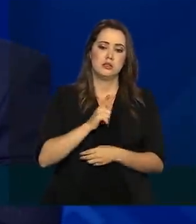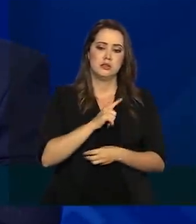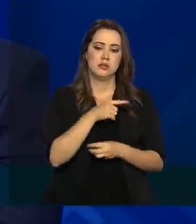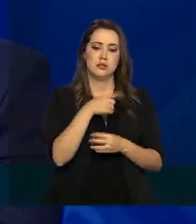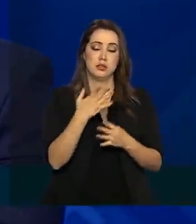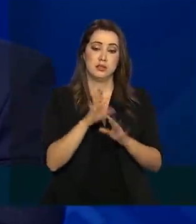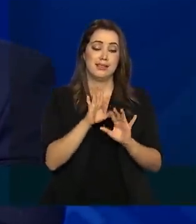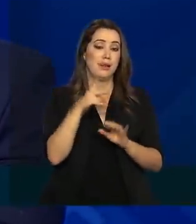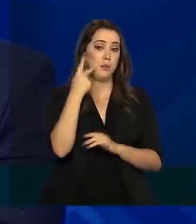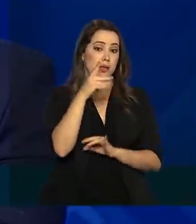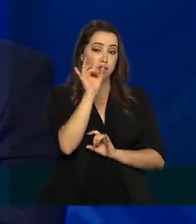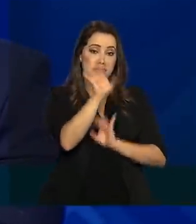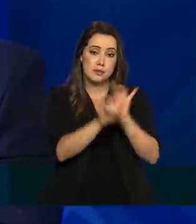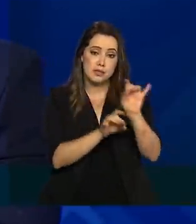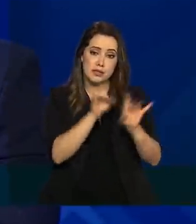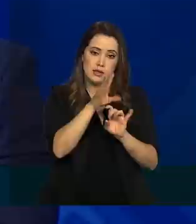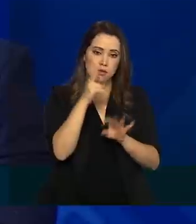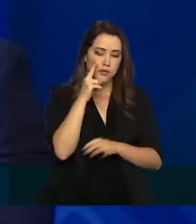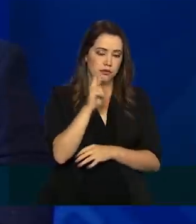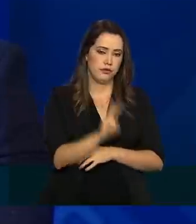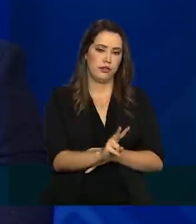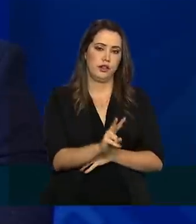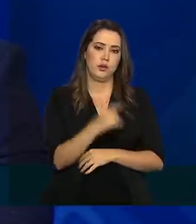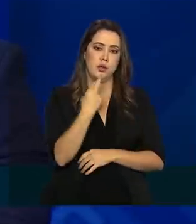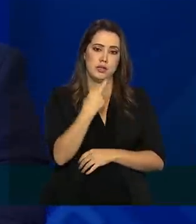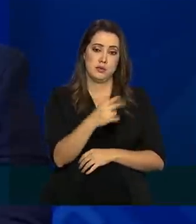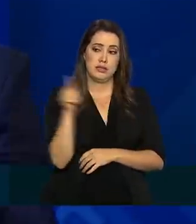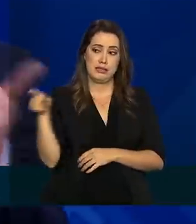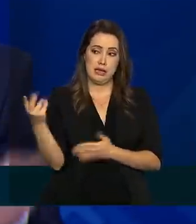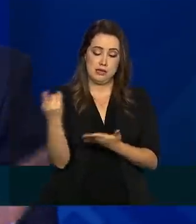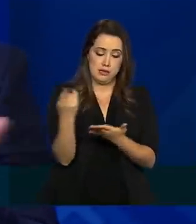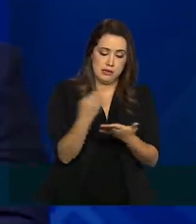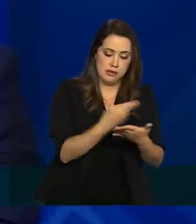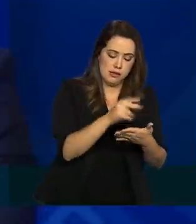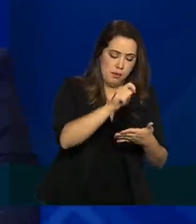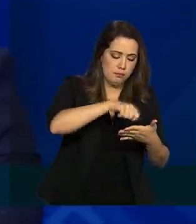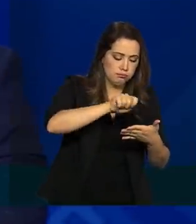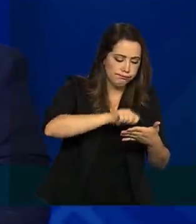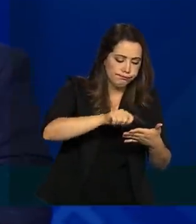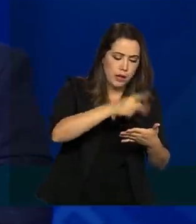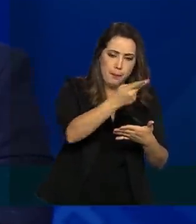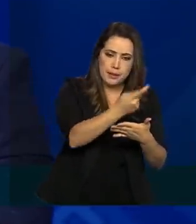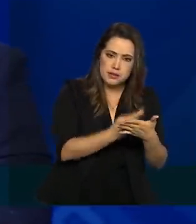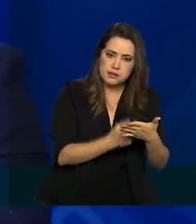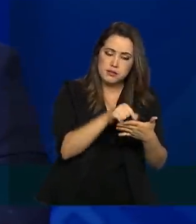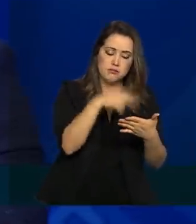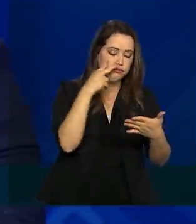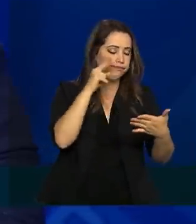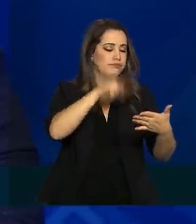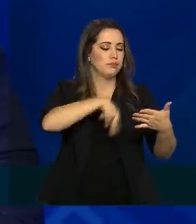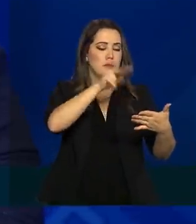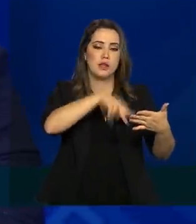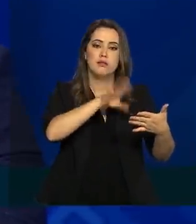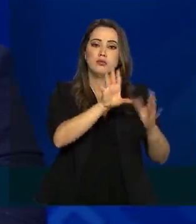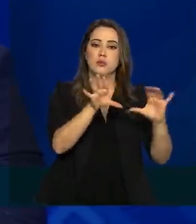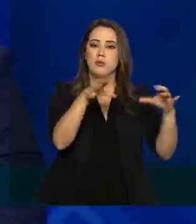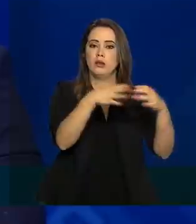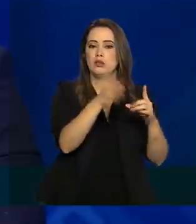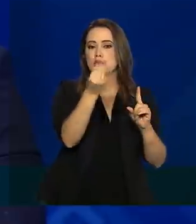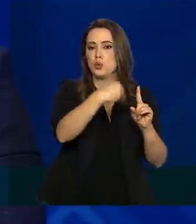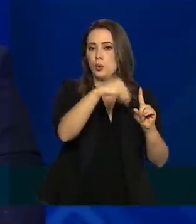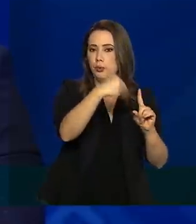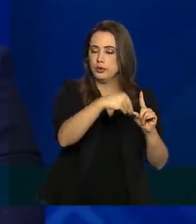políticas específicas usando os resultados desta pesquisa e de outras que nós já sabemos focadas nesses grupos vulneráveis,